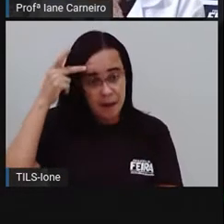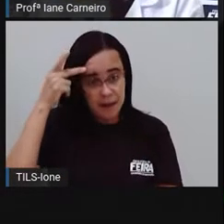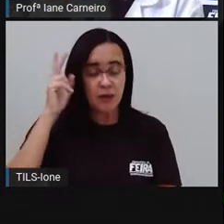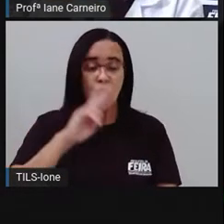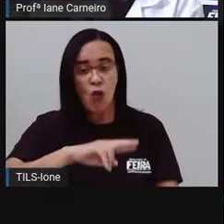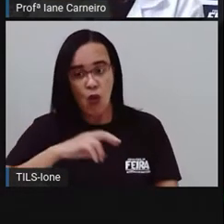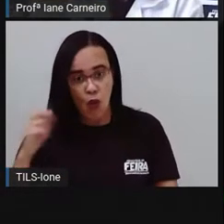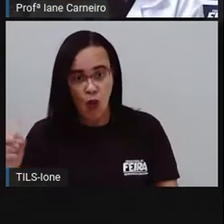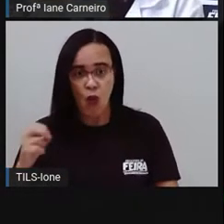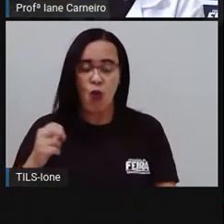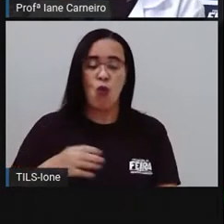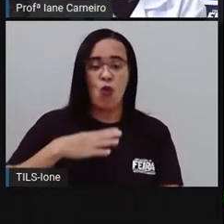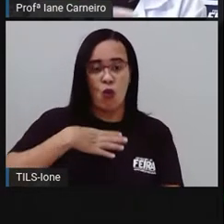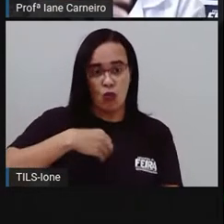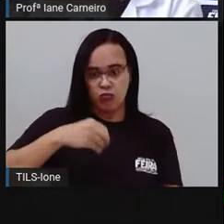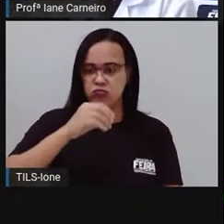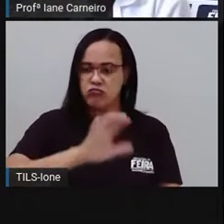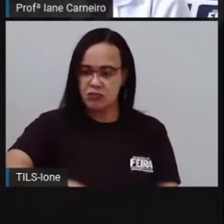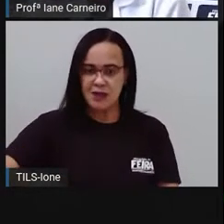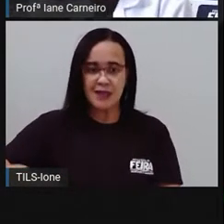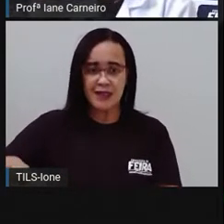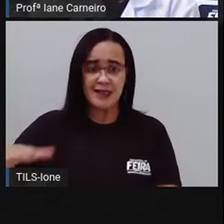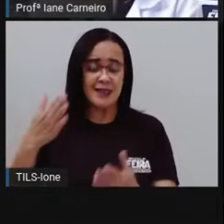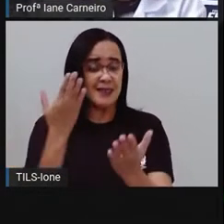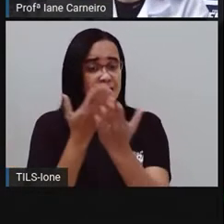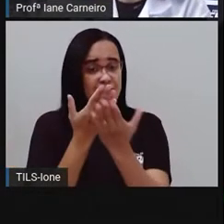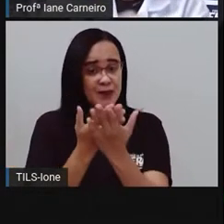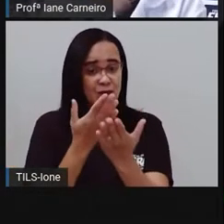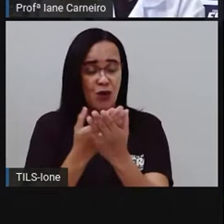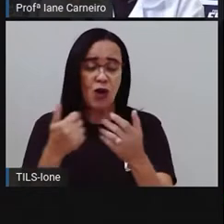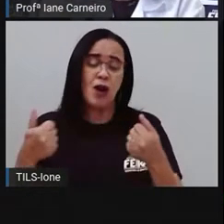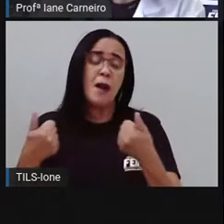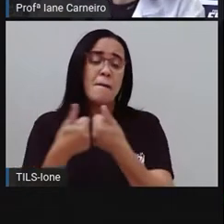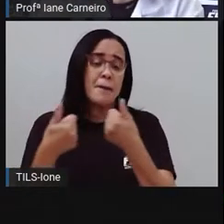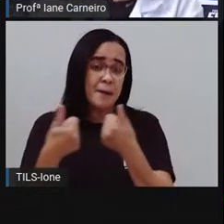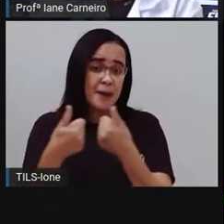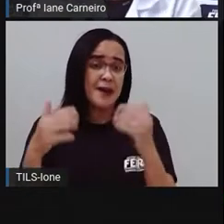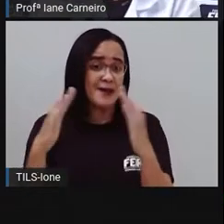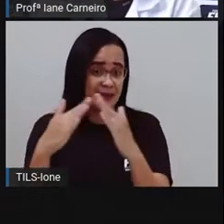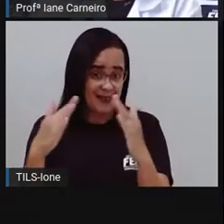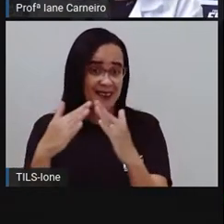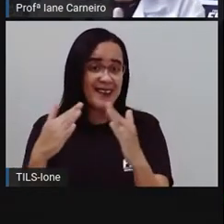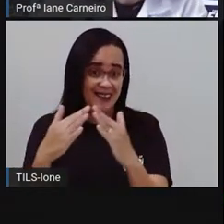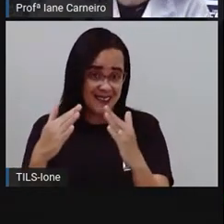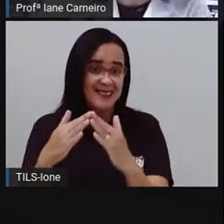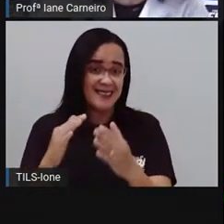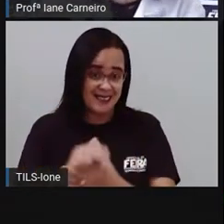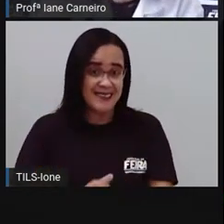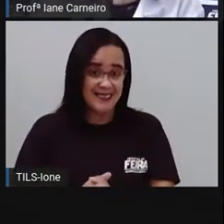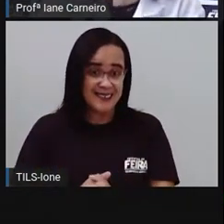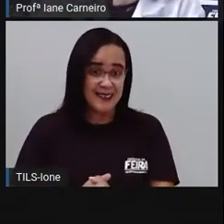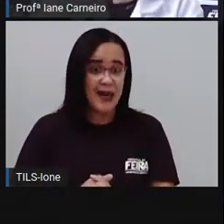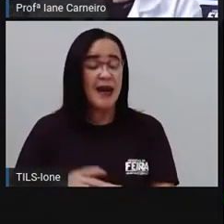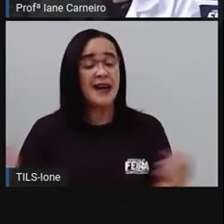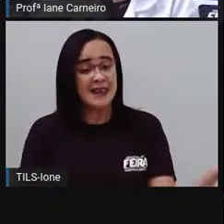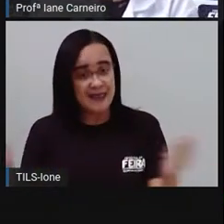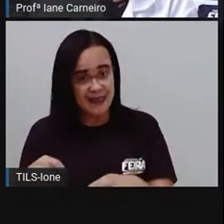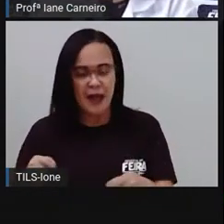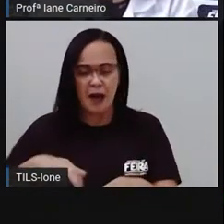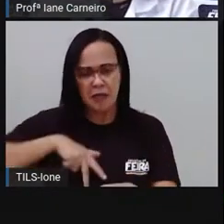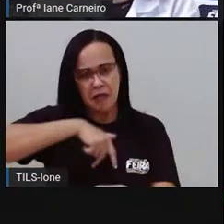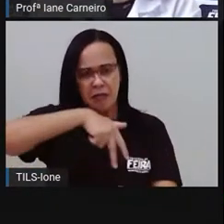o ideal é que a criança estude no bairro em que ela mora, né? Que ela possa ir até andando pra escola.